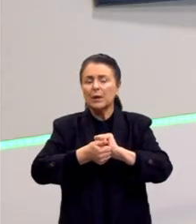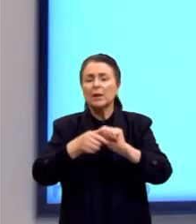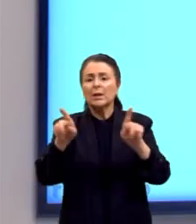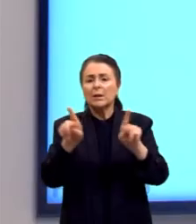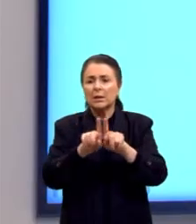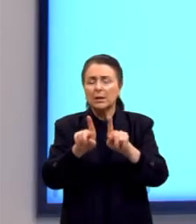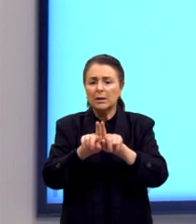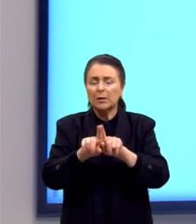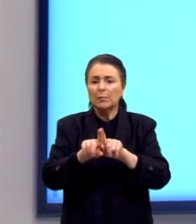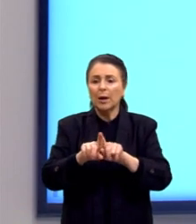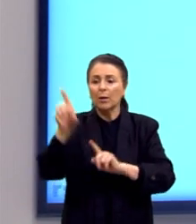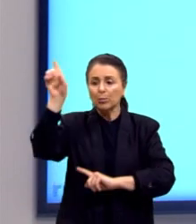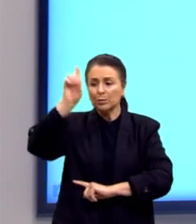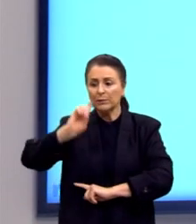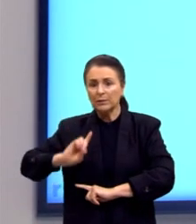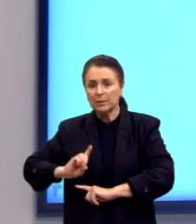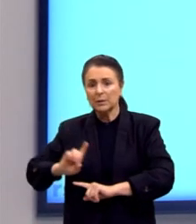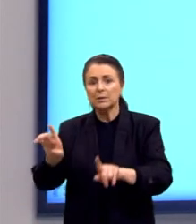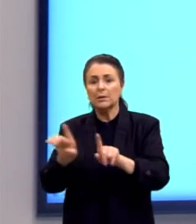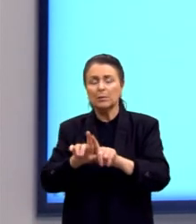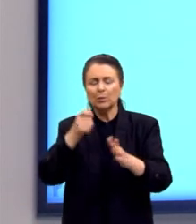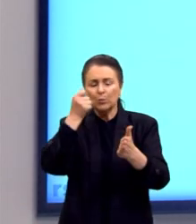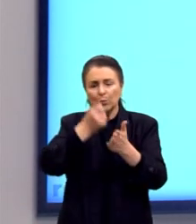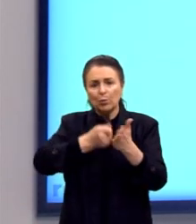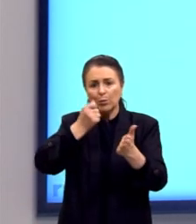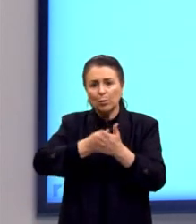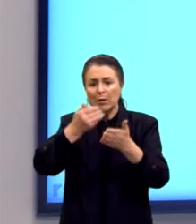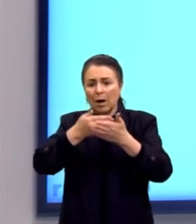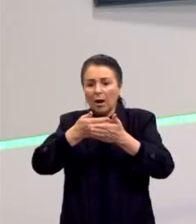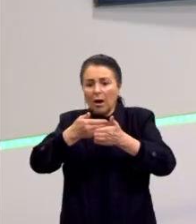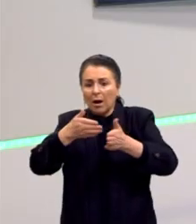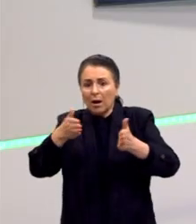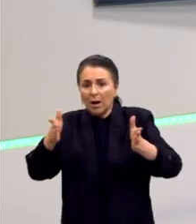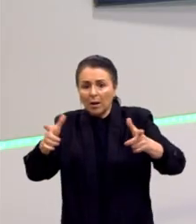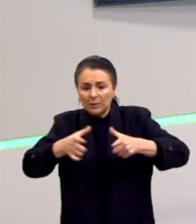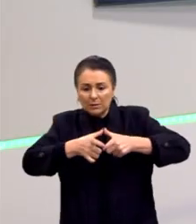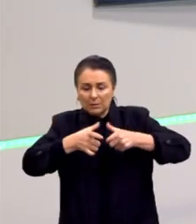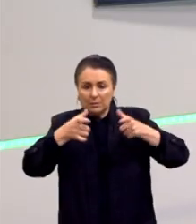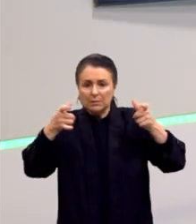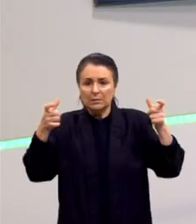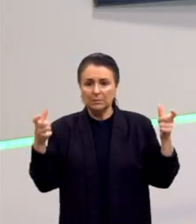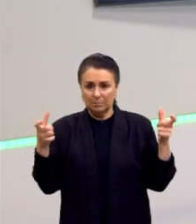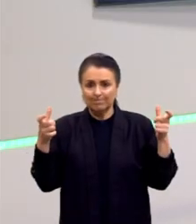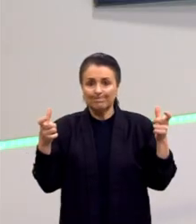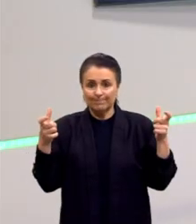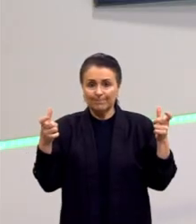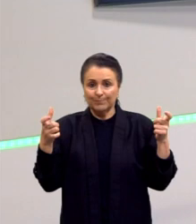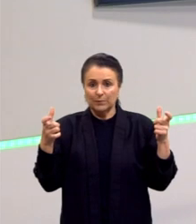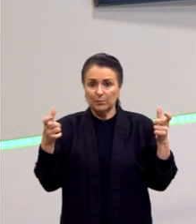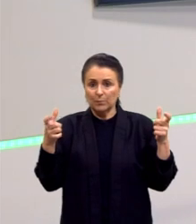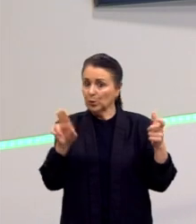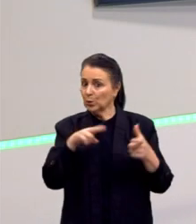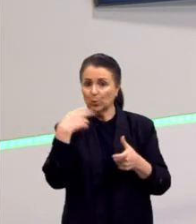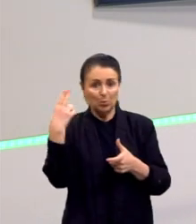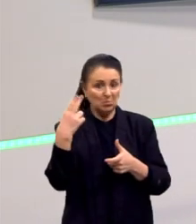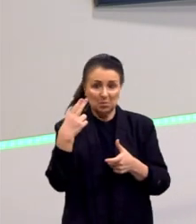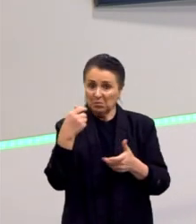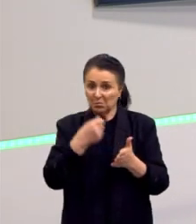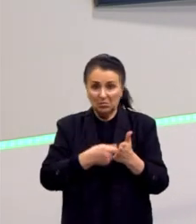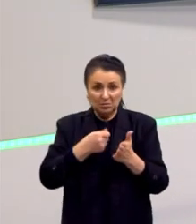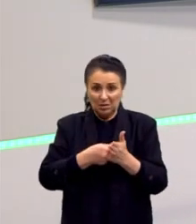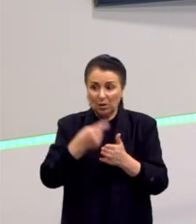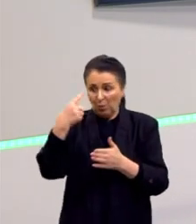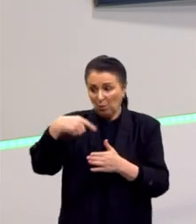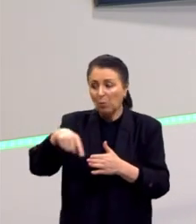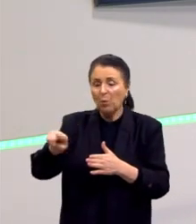para os deficientes. Então, essas lutas vão abrir espaços. Então, se nós não lutarmos, outros irão